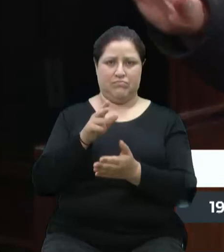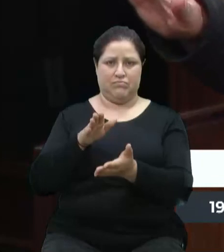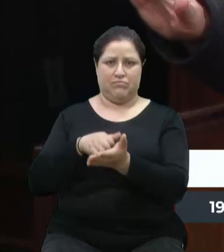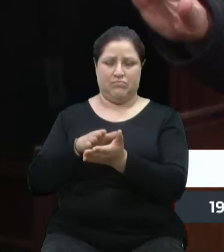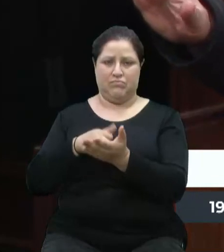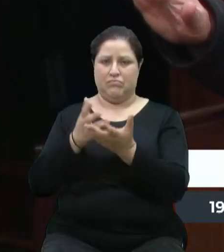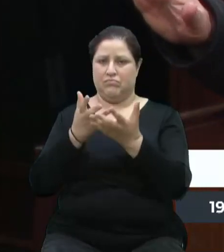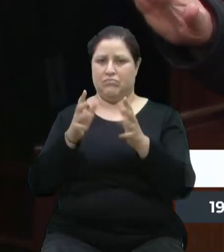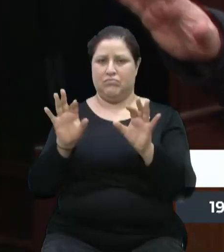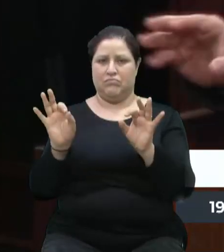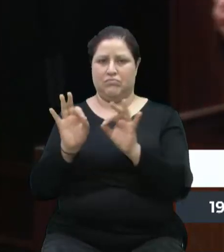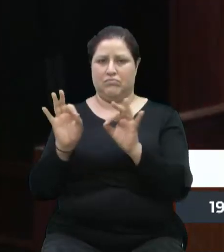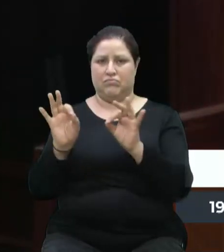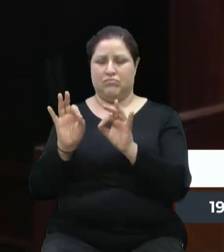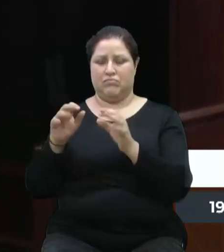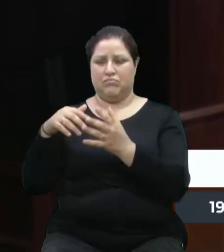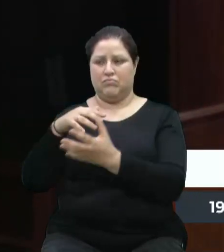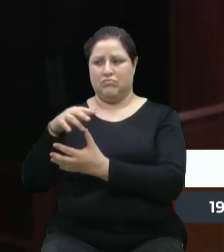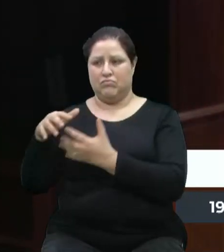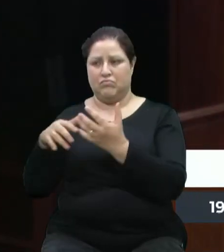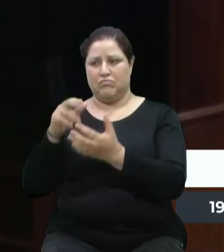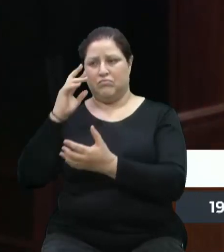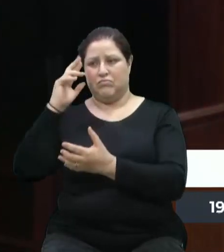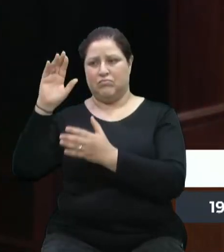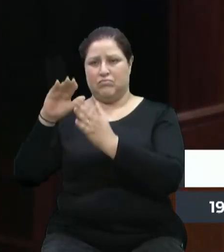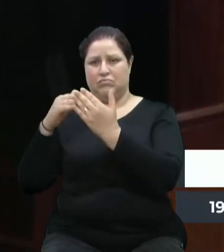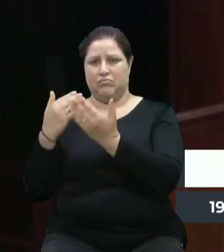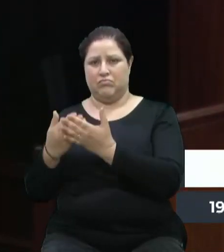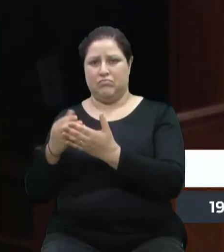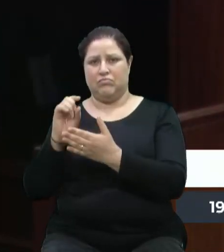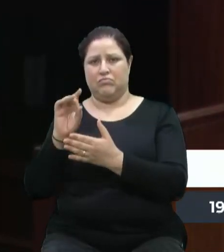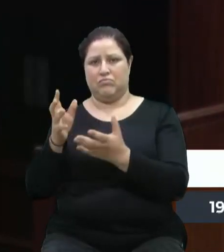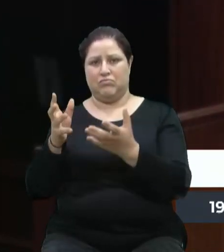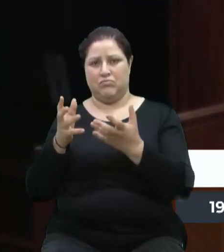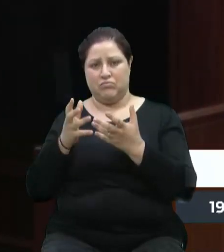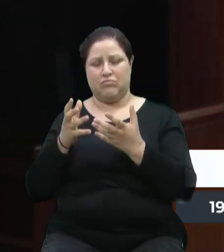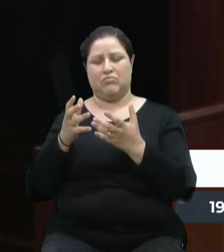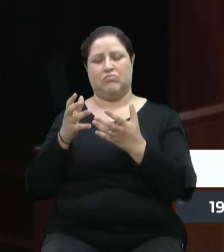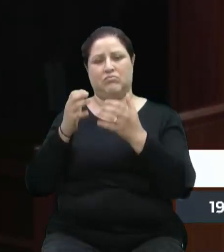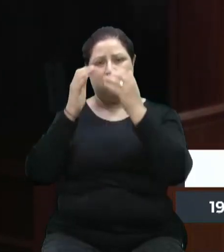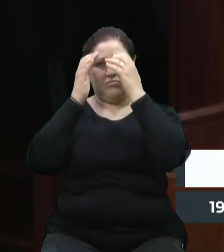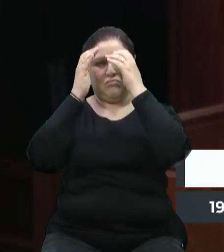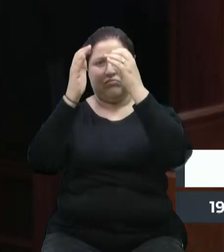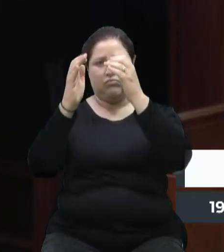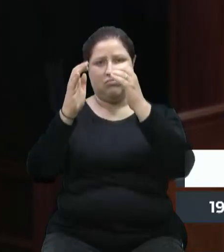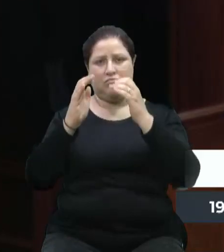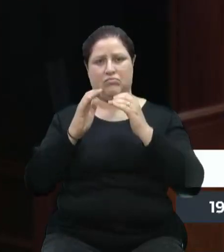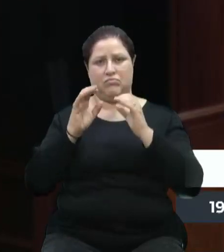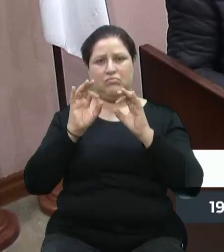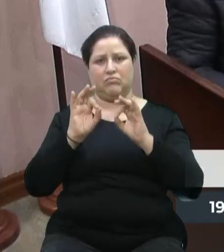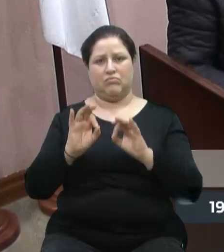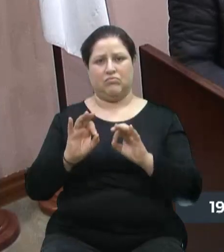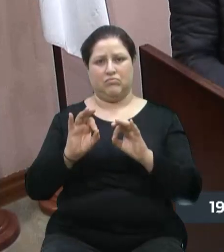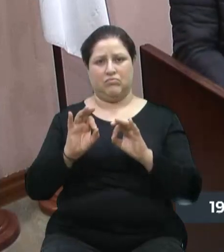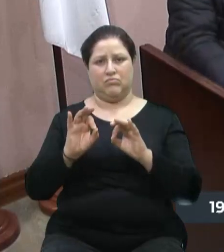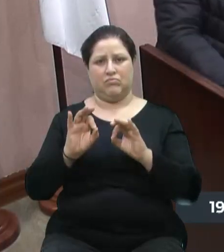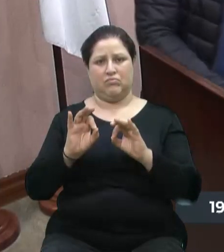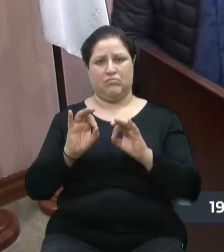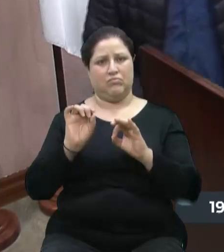confusão com nenhuma direção de escola. Só quero que cumpra o que é o certo. Somente isso. Muito obrigado, senhora presidente, senhores vereadores.